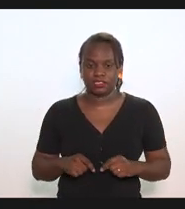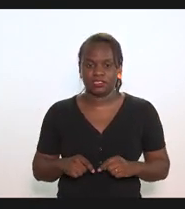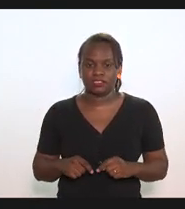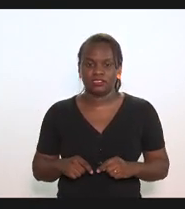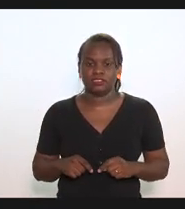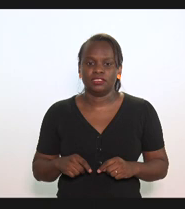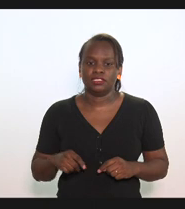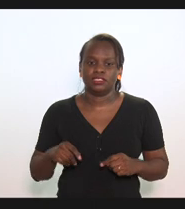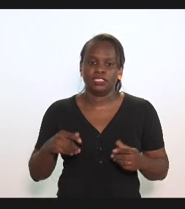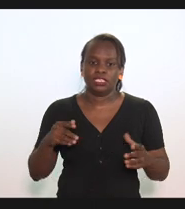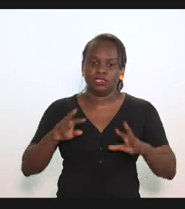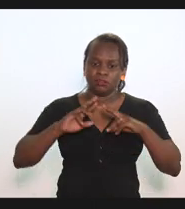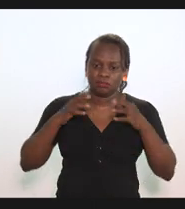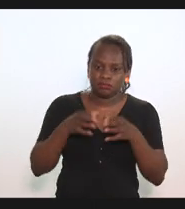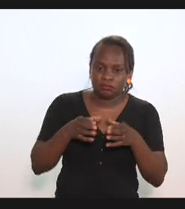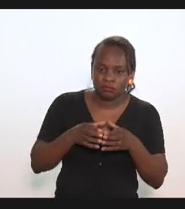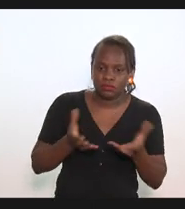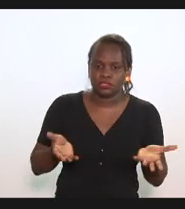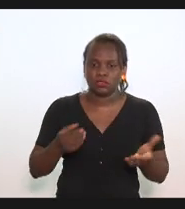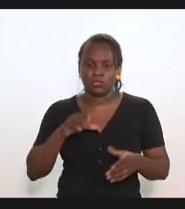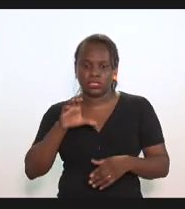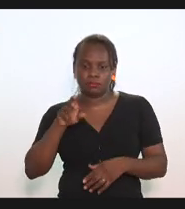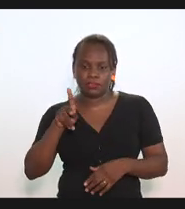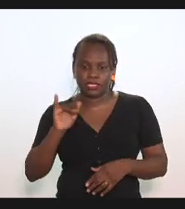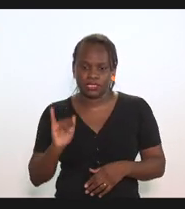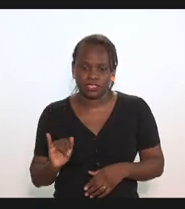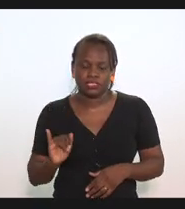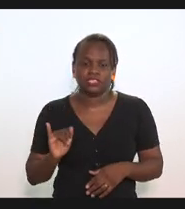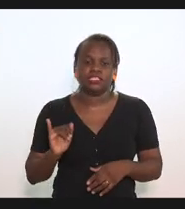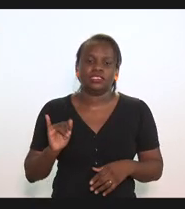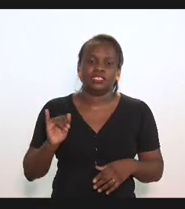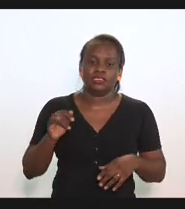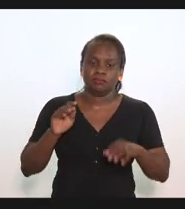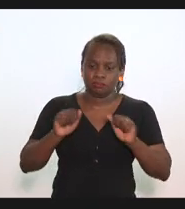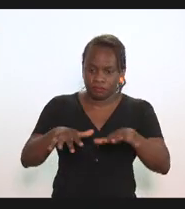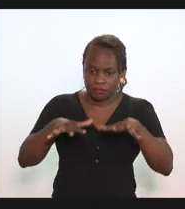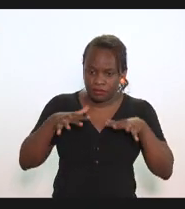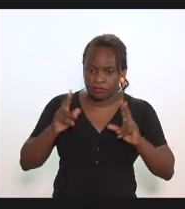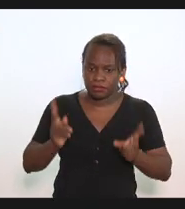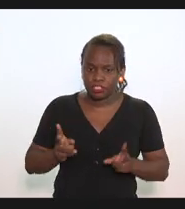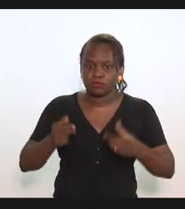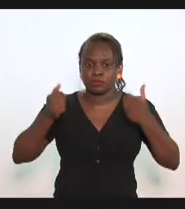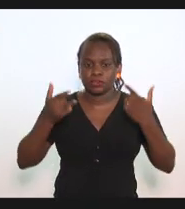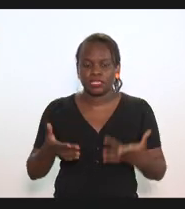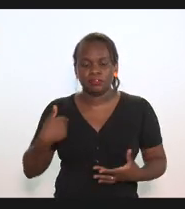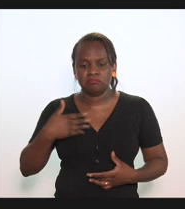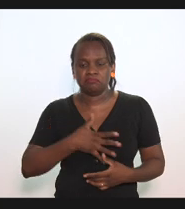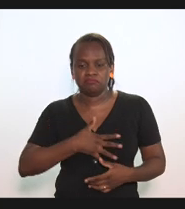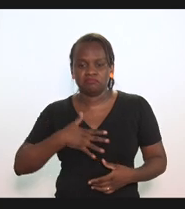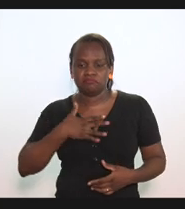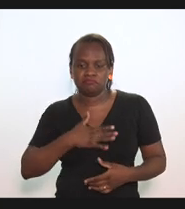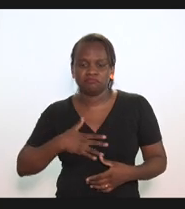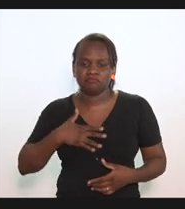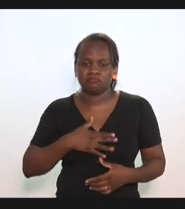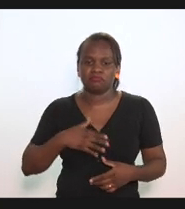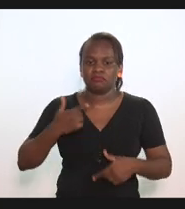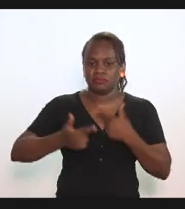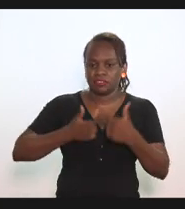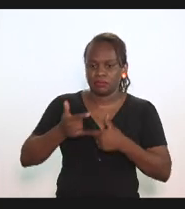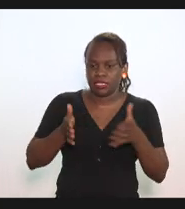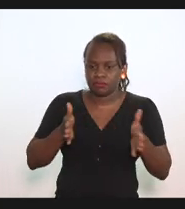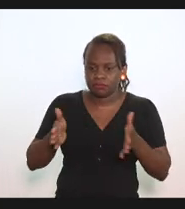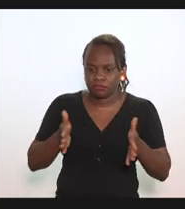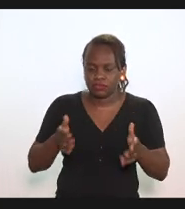ou numa comissão ou numa CPI e no próprio plenário dizer que é uma honra para mim poder estar exercendo esse